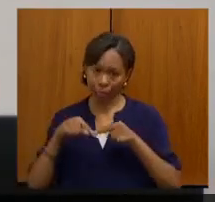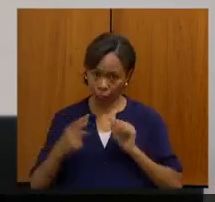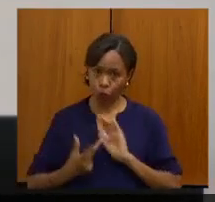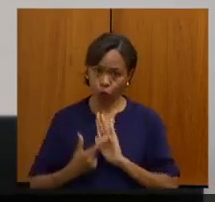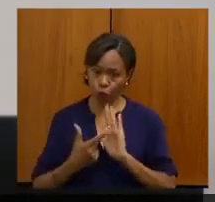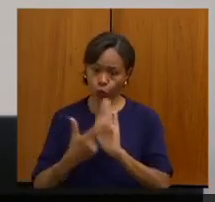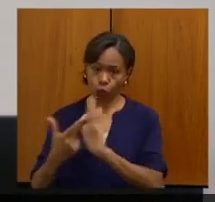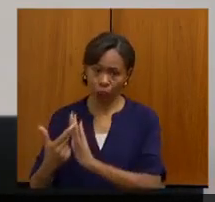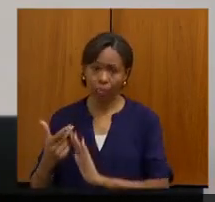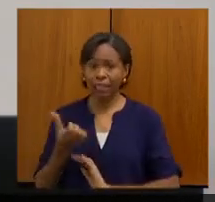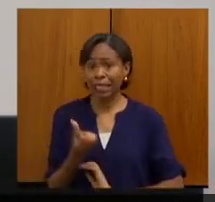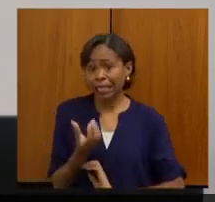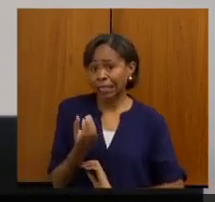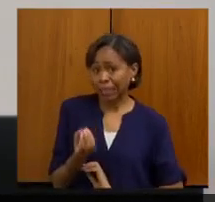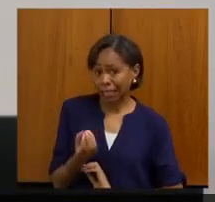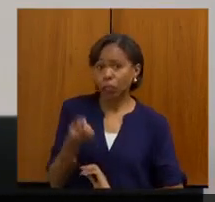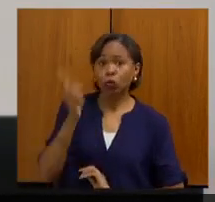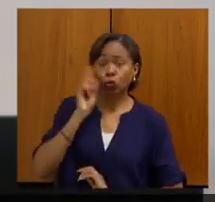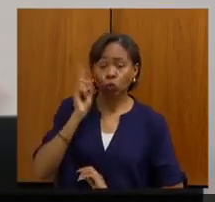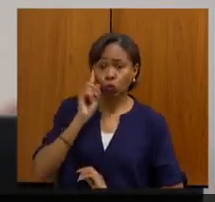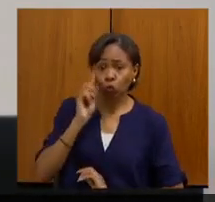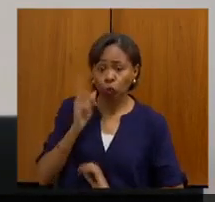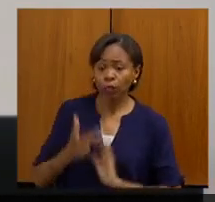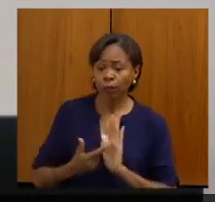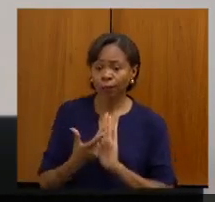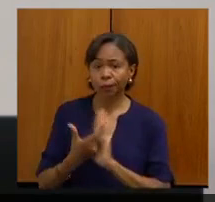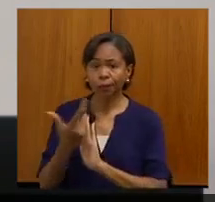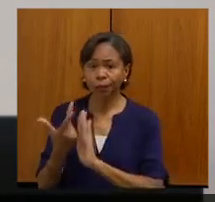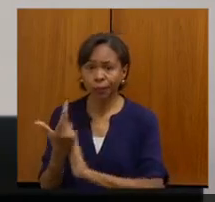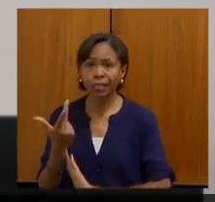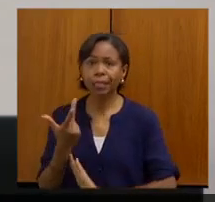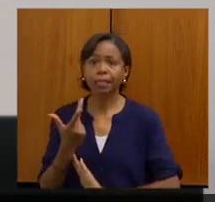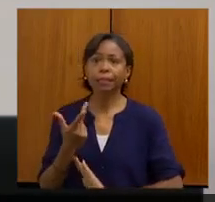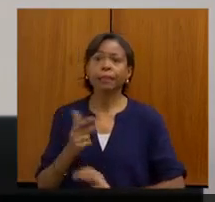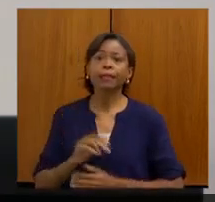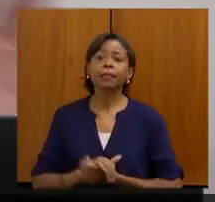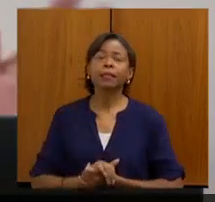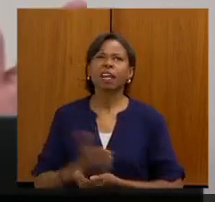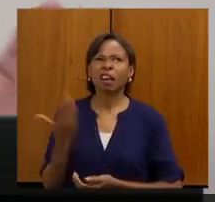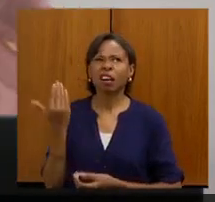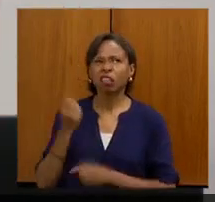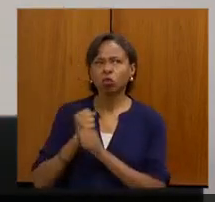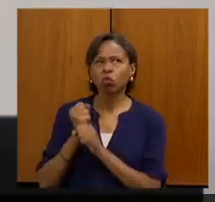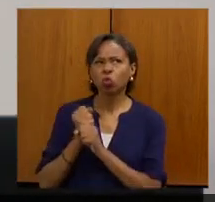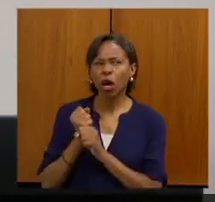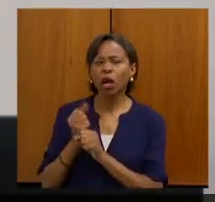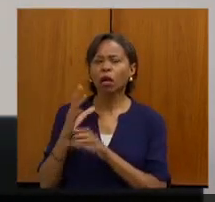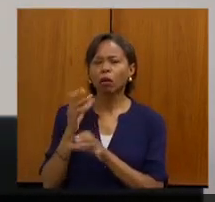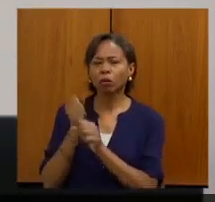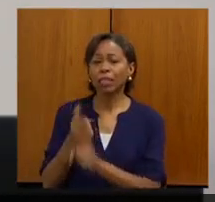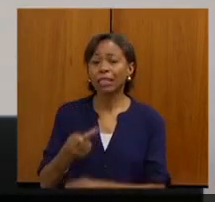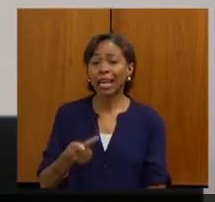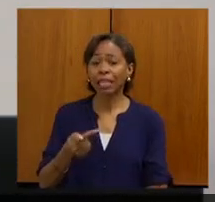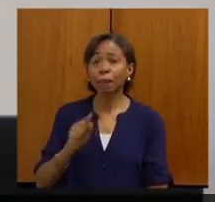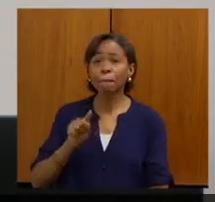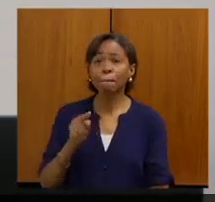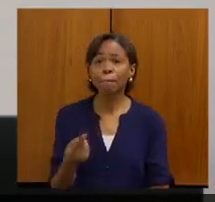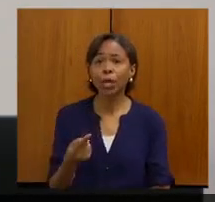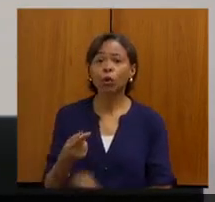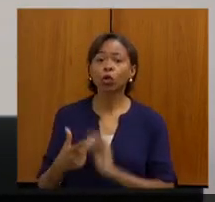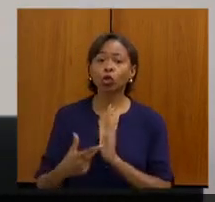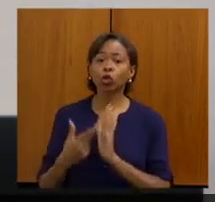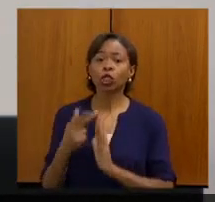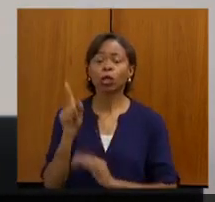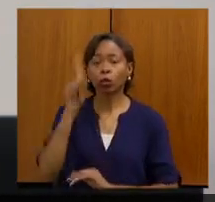60 cirurgias por dia. A gente fez um levantamento no último ano, a gente fez 7 mil cirurgias lá no Hospital São